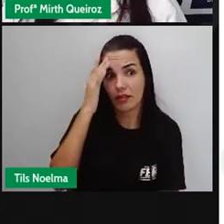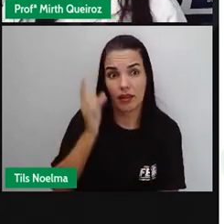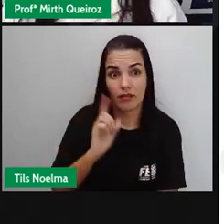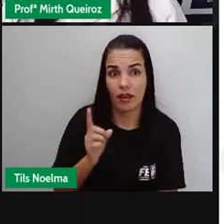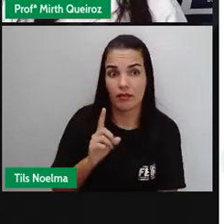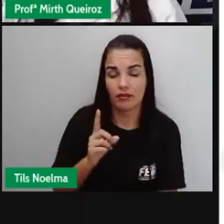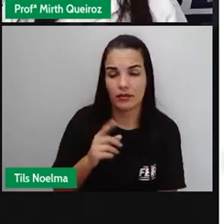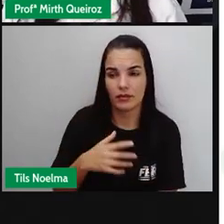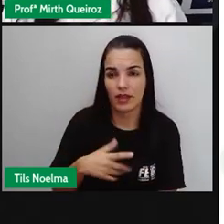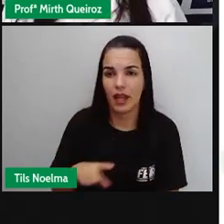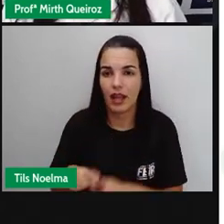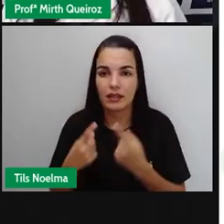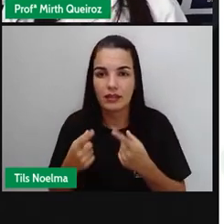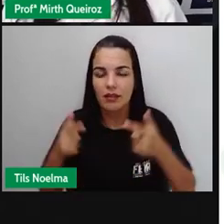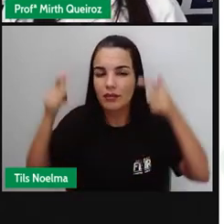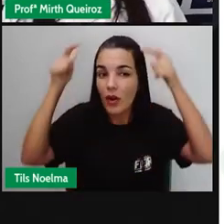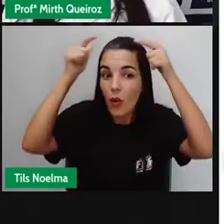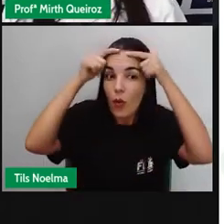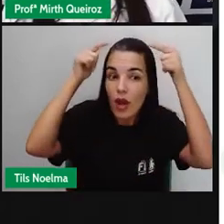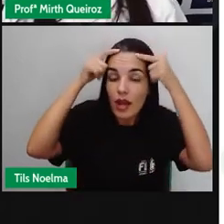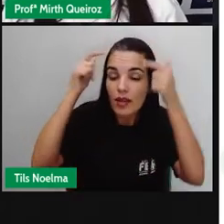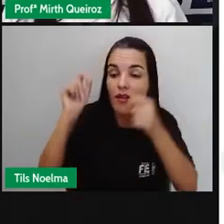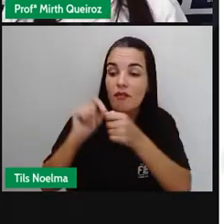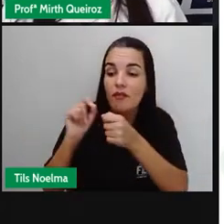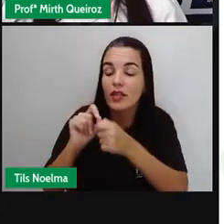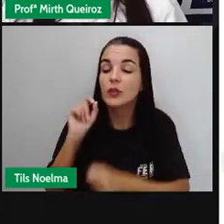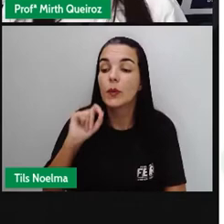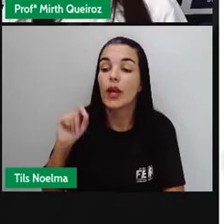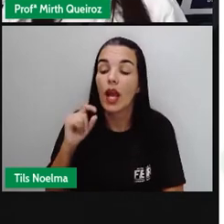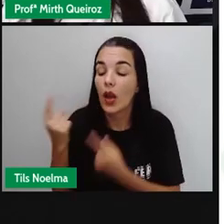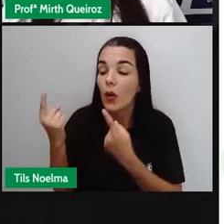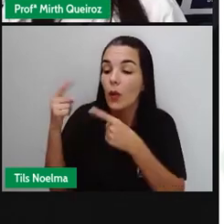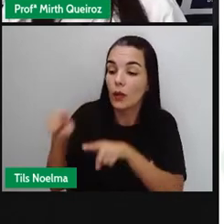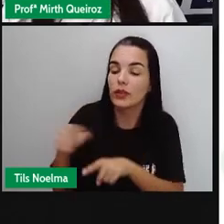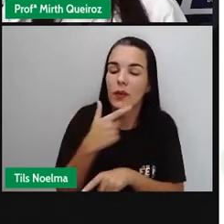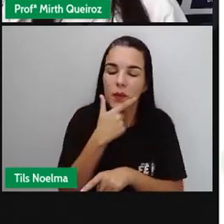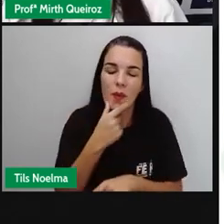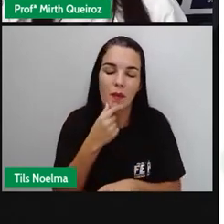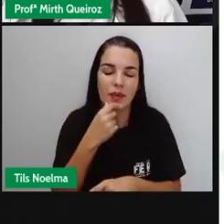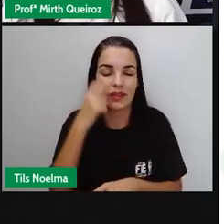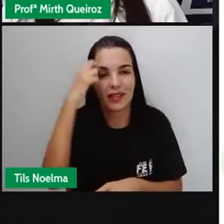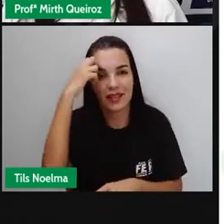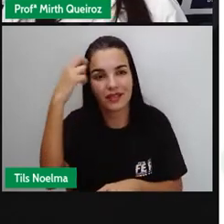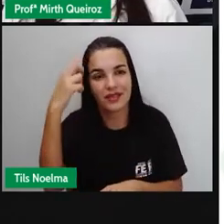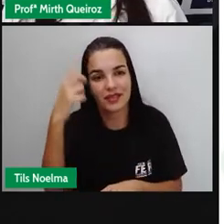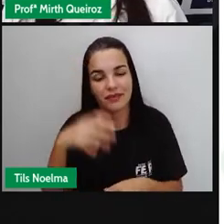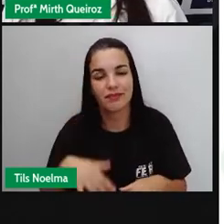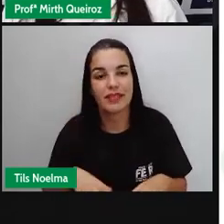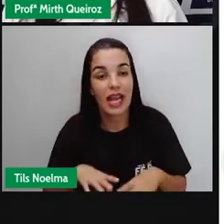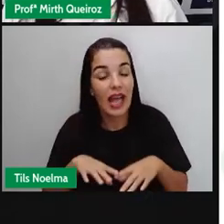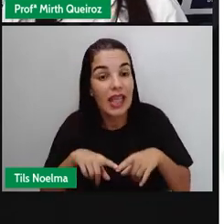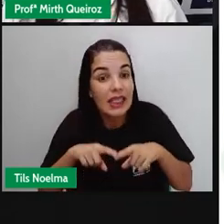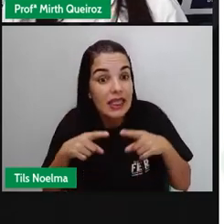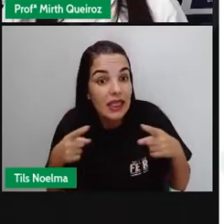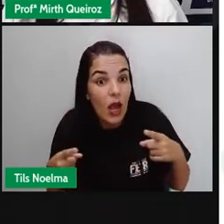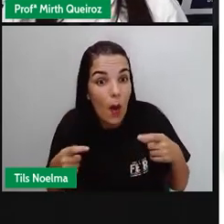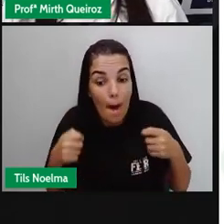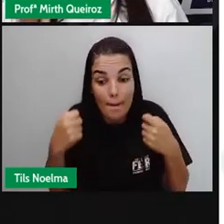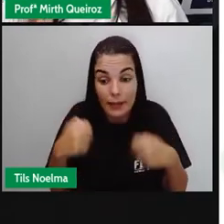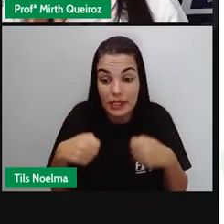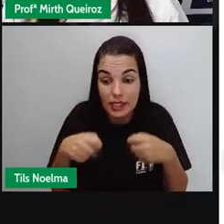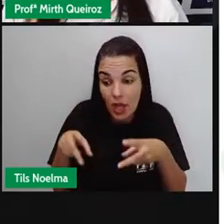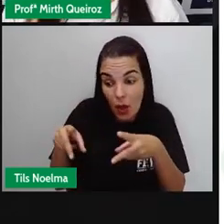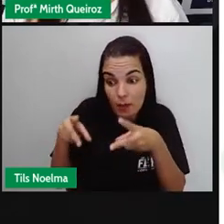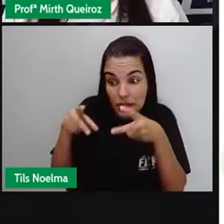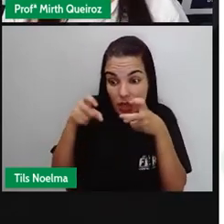o rei não teve como fazer nada contra esse sábio. Vocês puderam observar o quanto